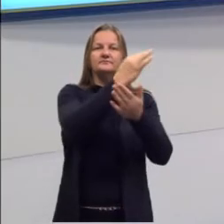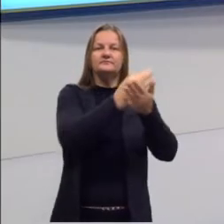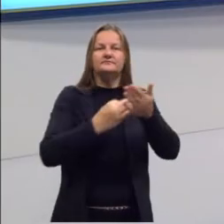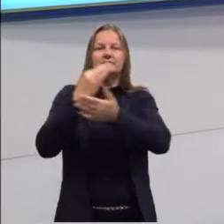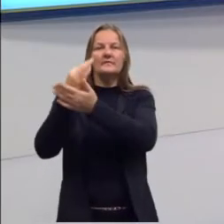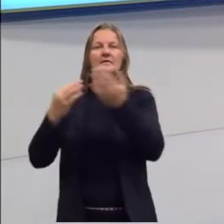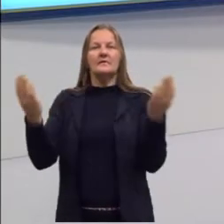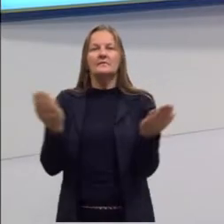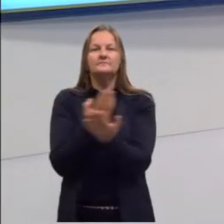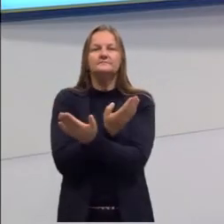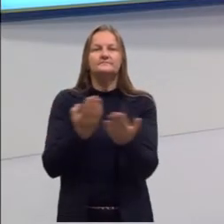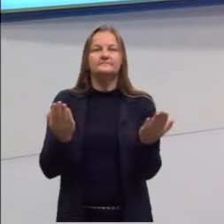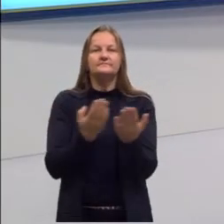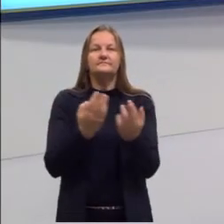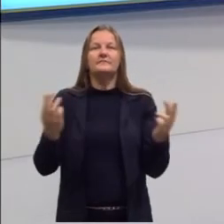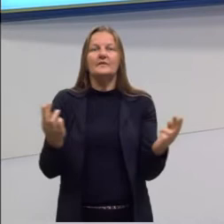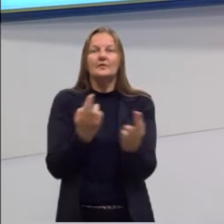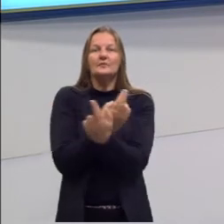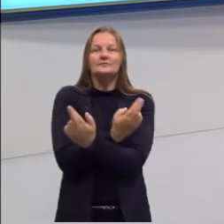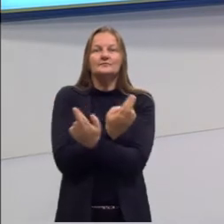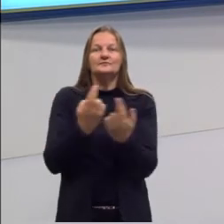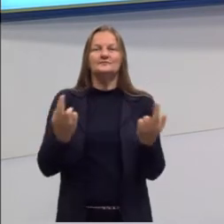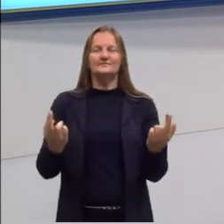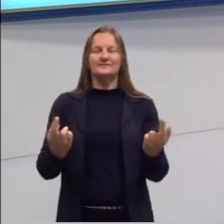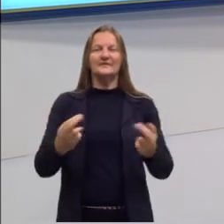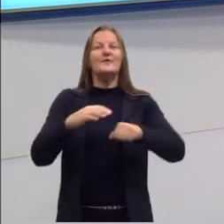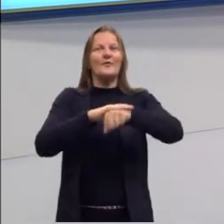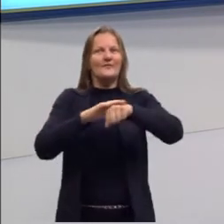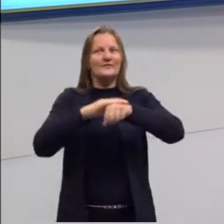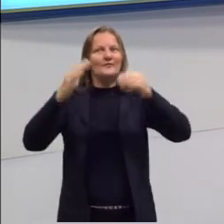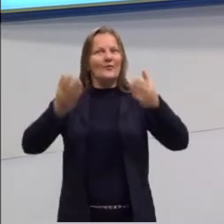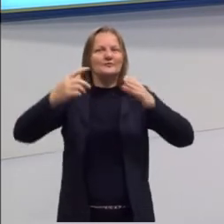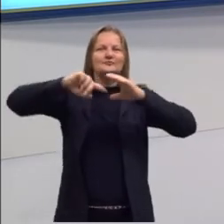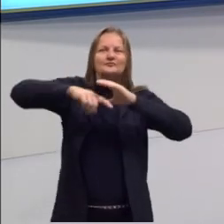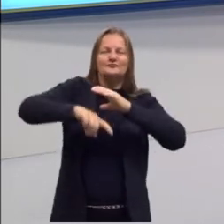esse é o nome daquilo que a gente vai passar a aula de hoje conversando.